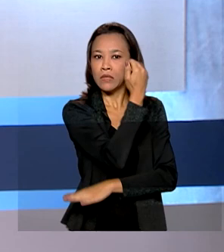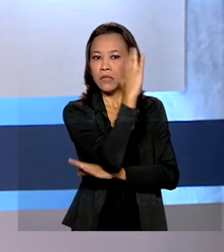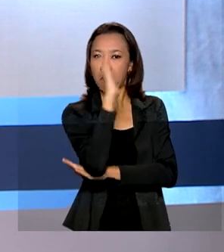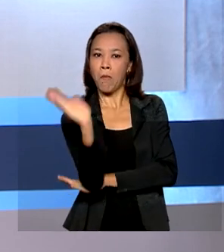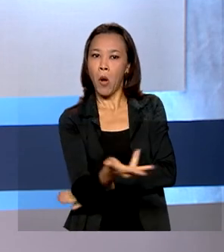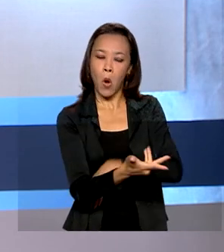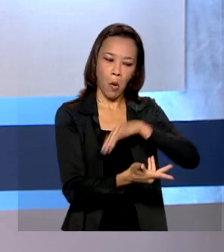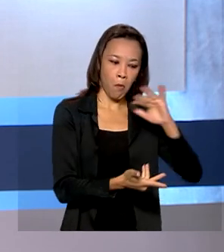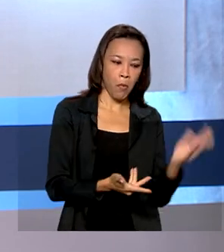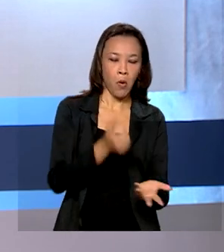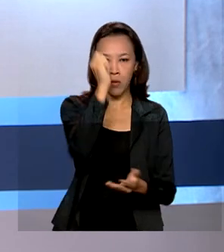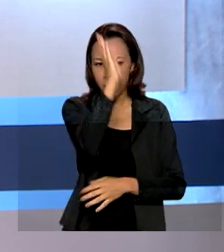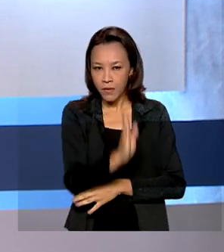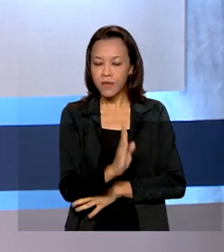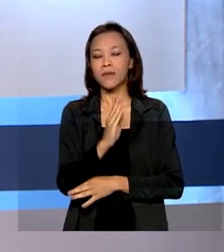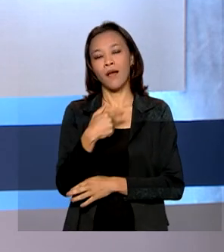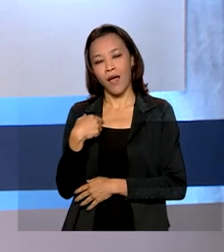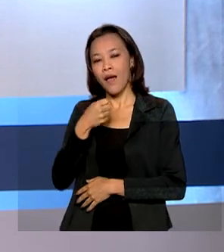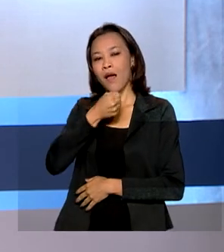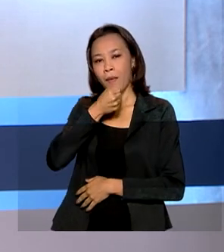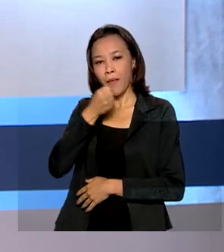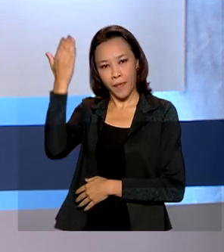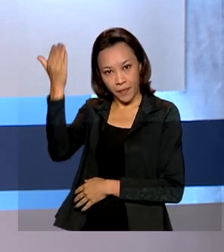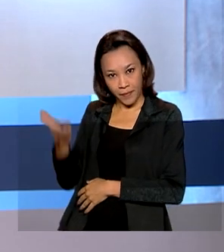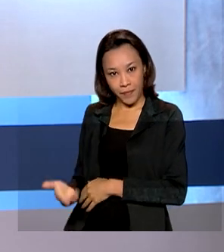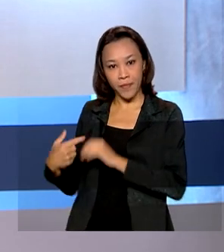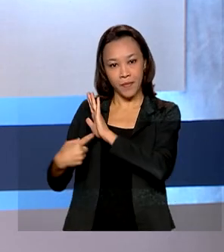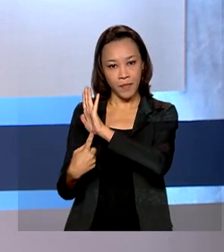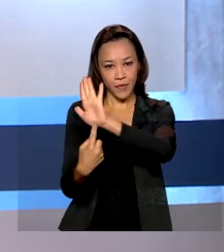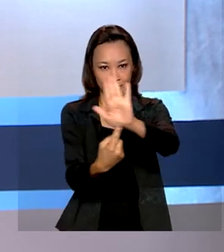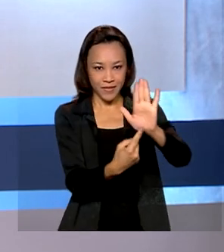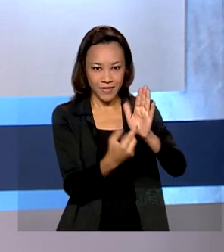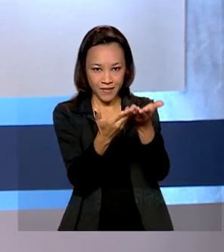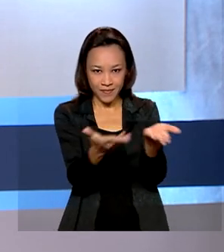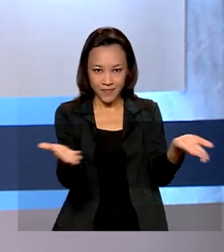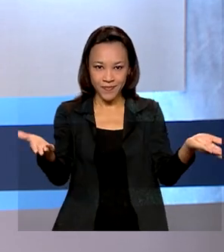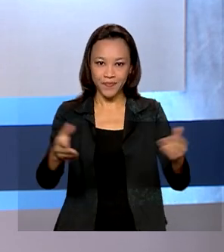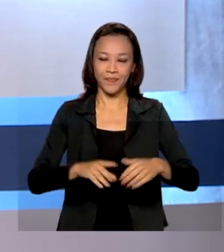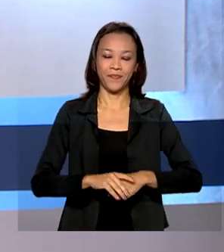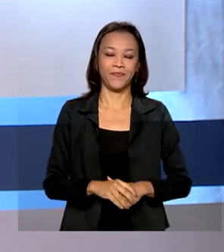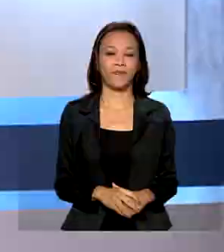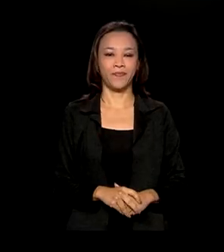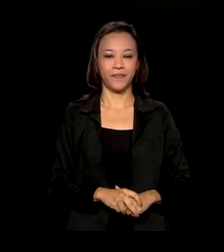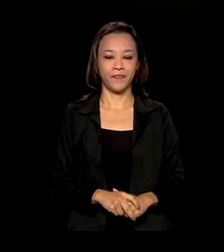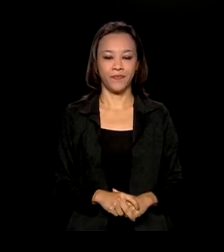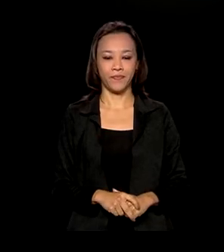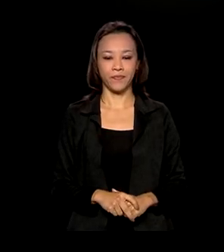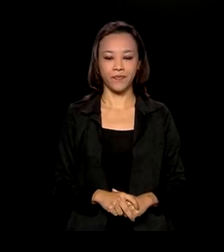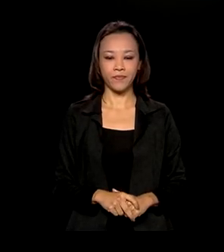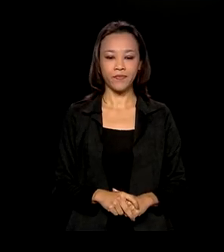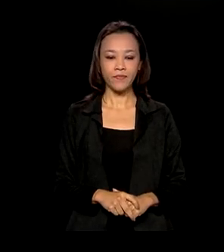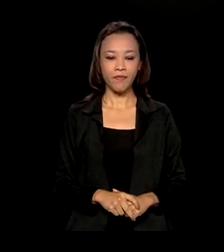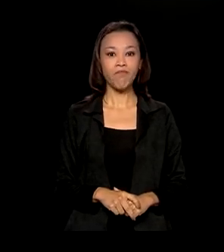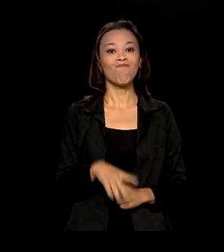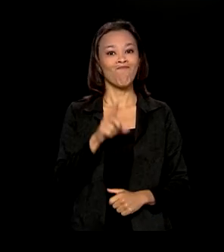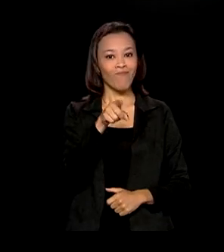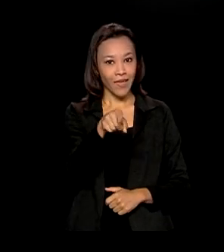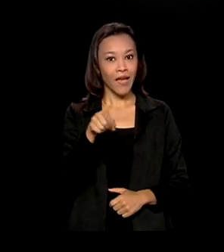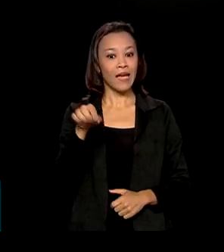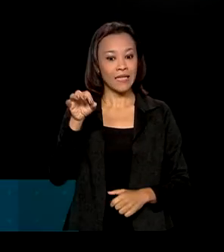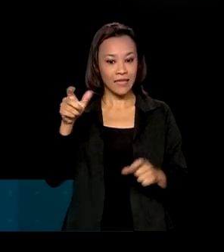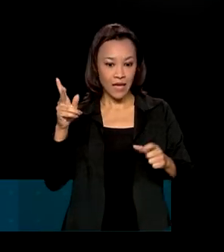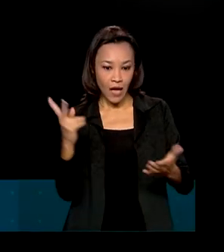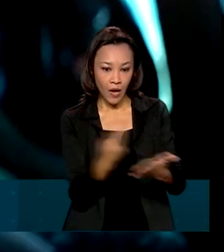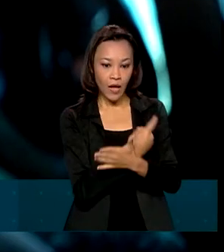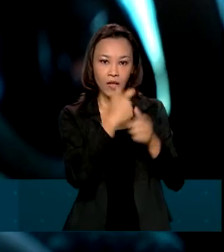Brasil. A reportagem é de Manuela Castro, com imagens de Alexandre Silva. E é justamente nessas